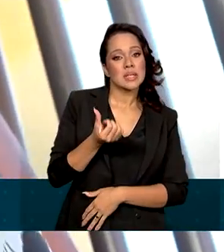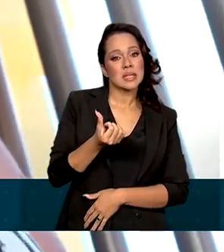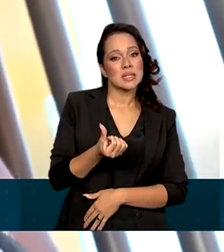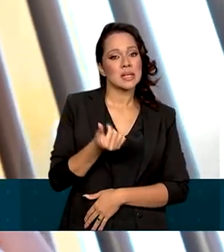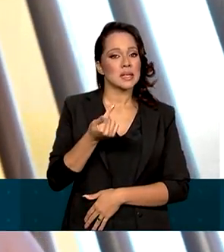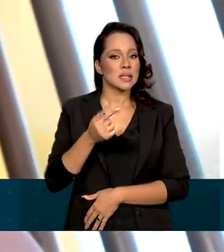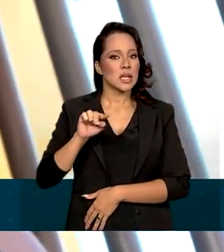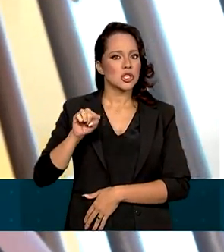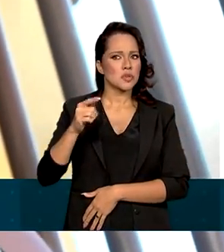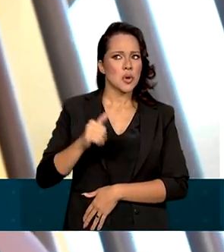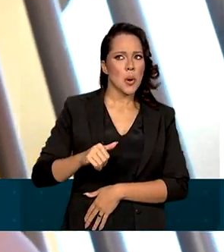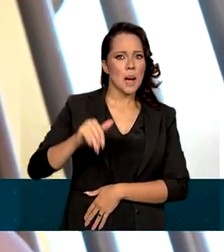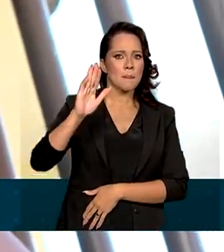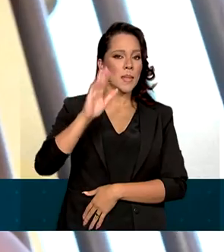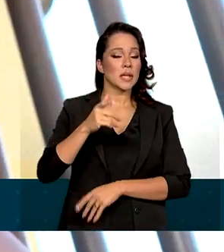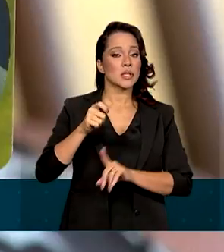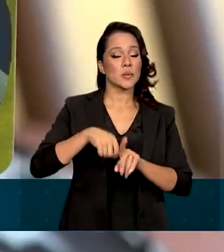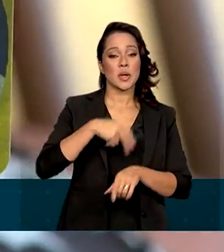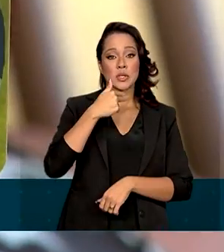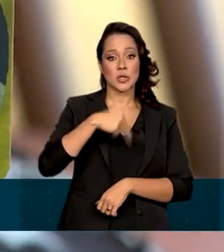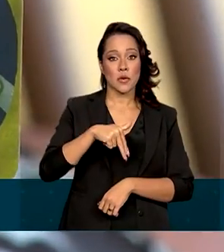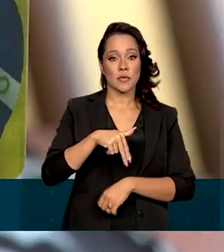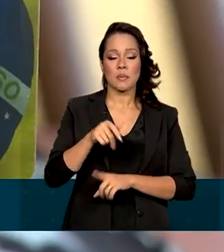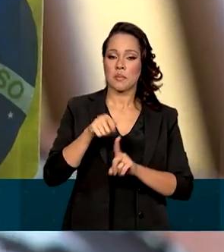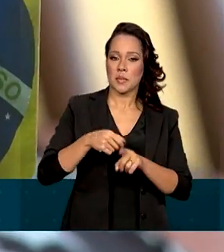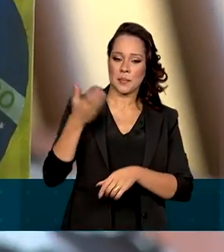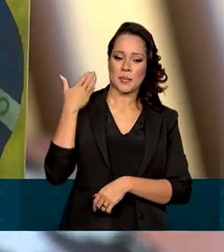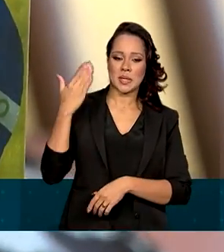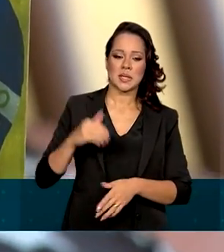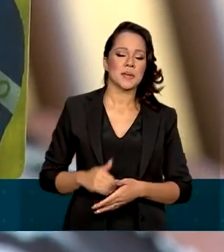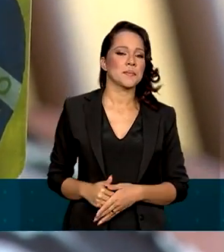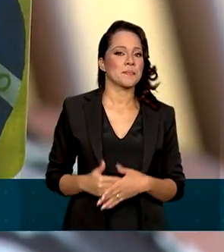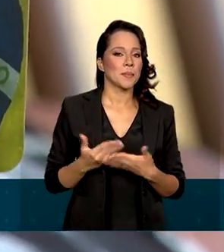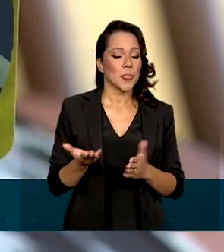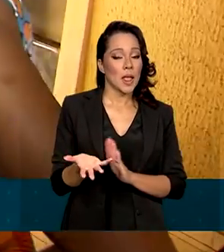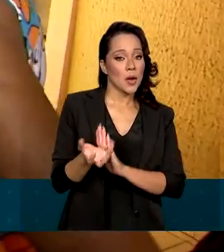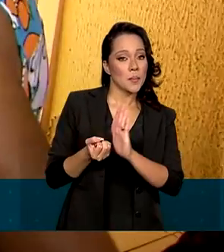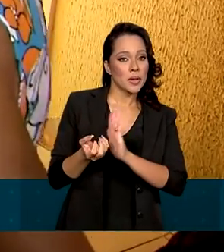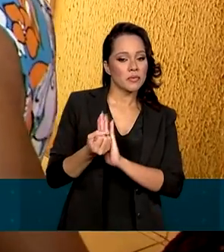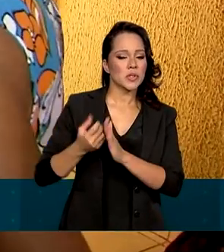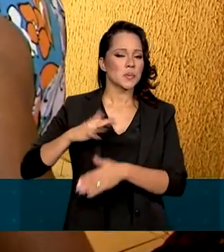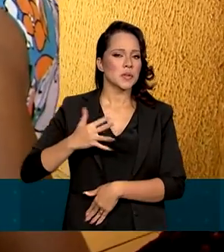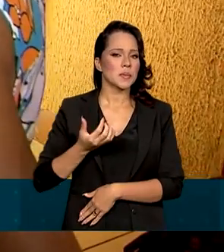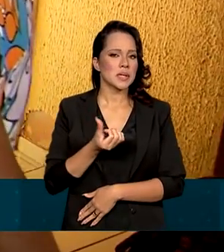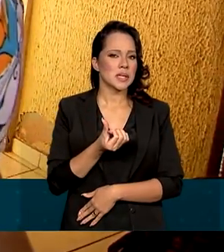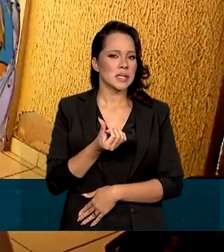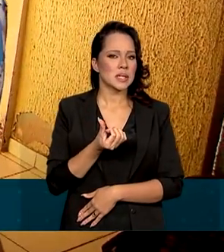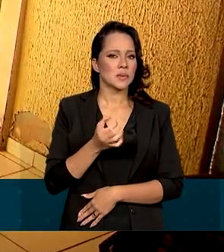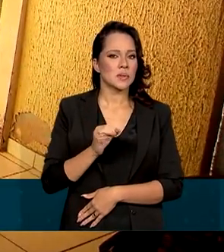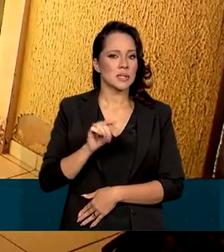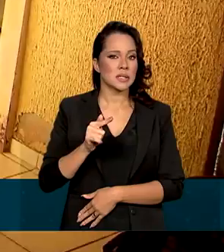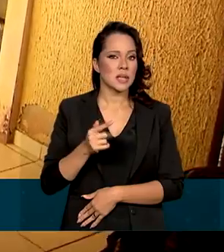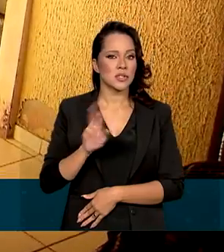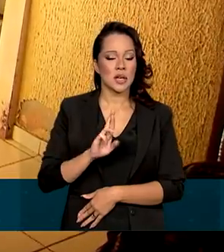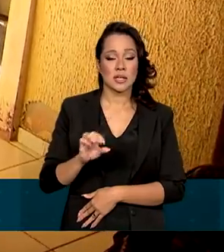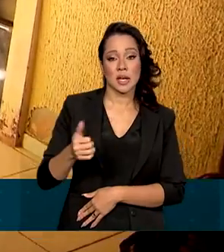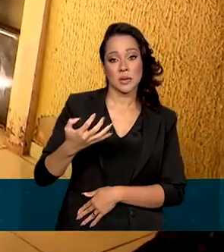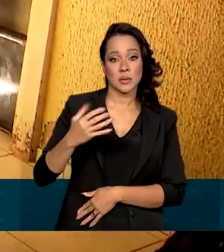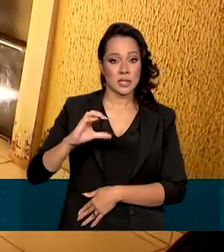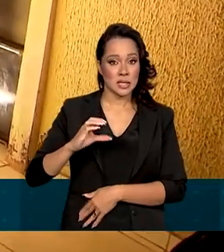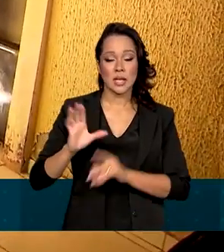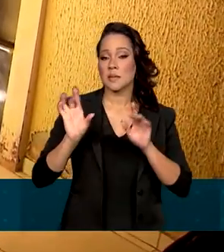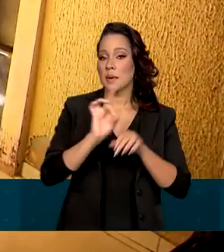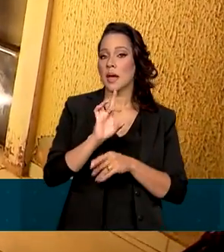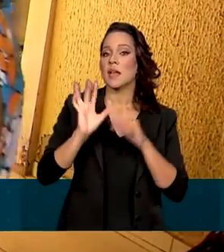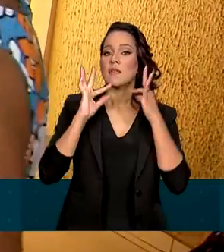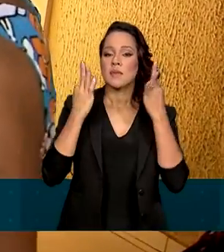mil a mais do que novembro, do que no mês passado, e com um benefício médio de 607,14 reais por